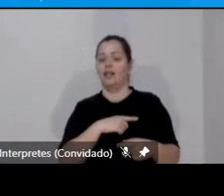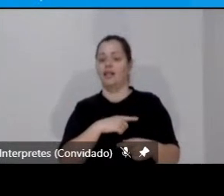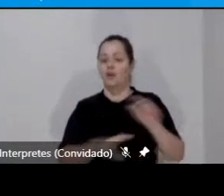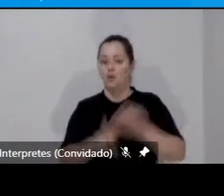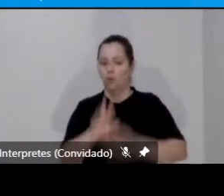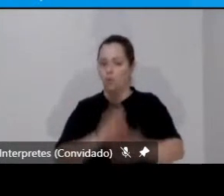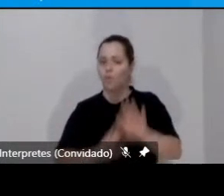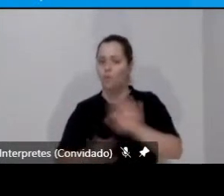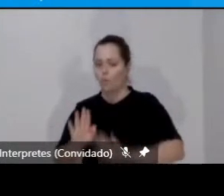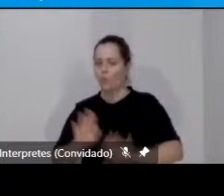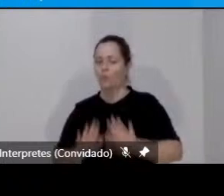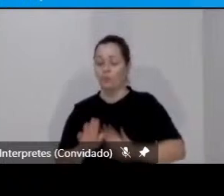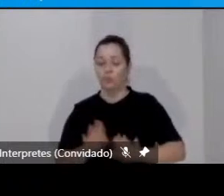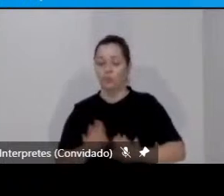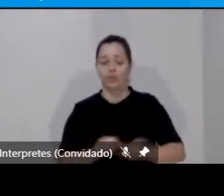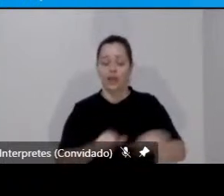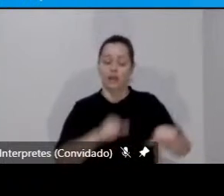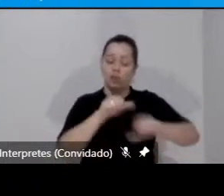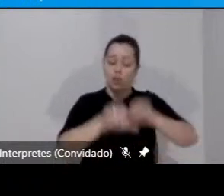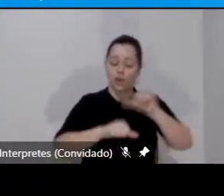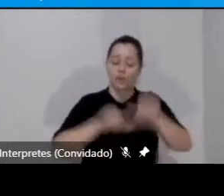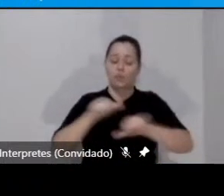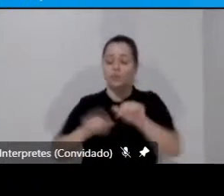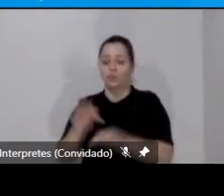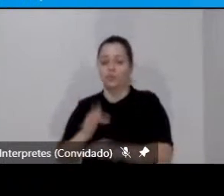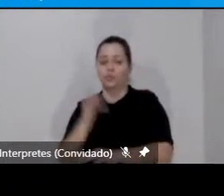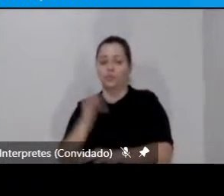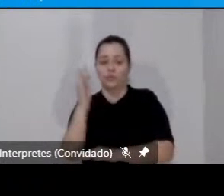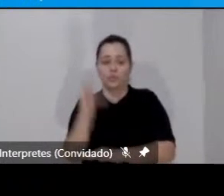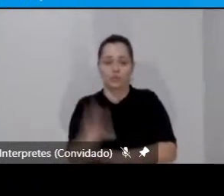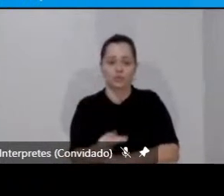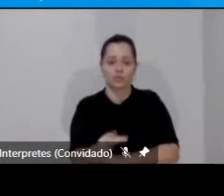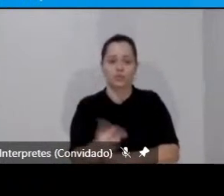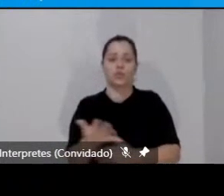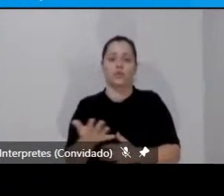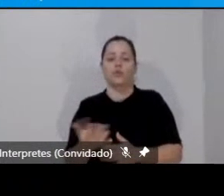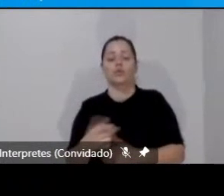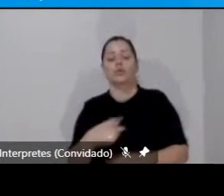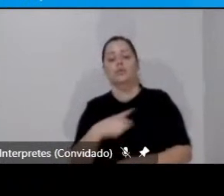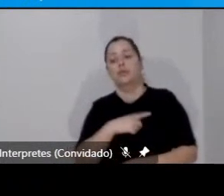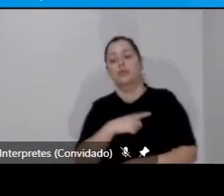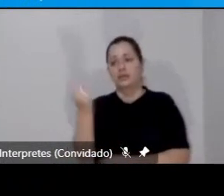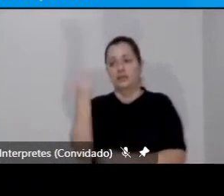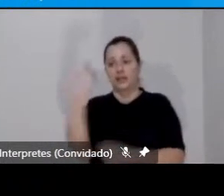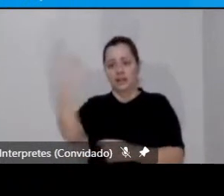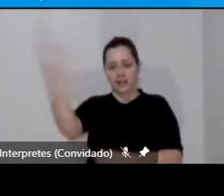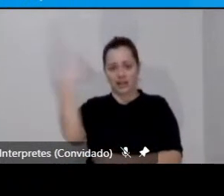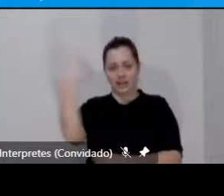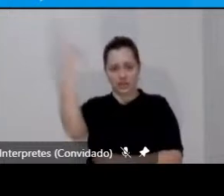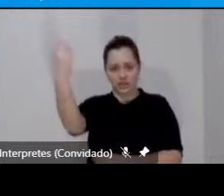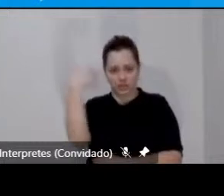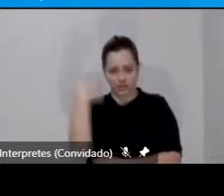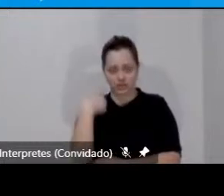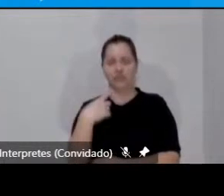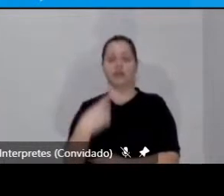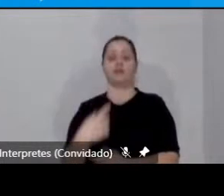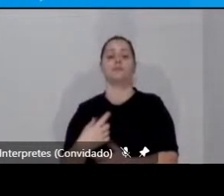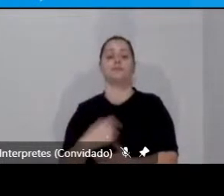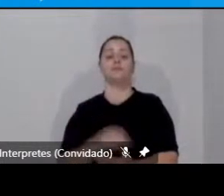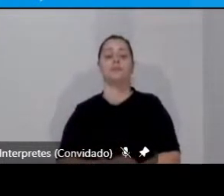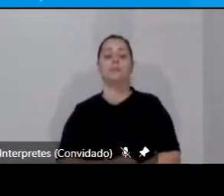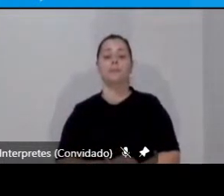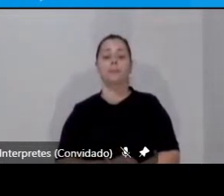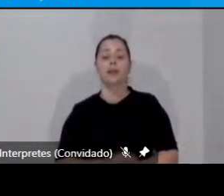e a mudança, já se fala hoje, da eletromobilidade com muita viabilidade.